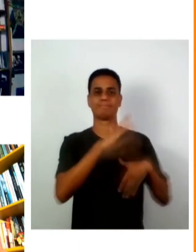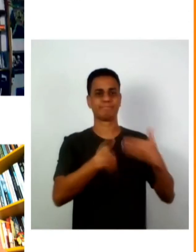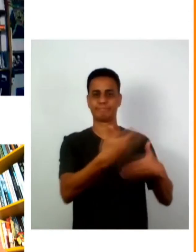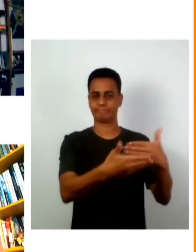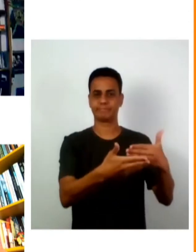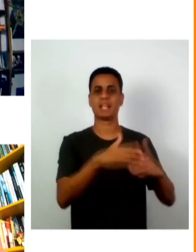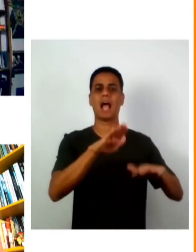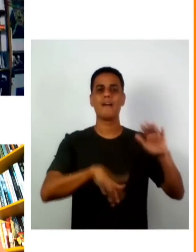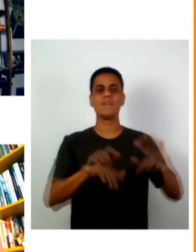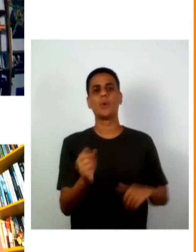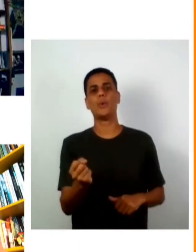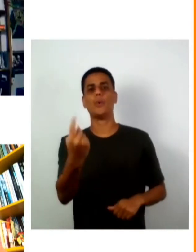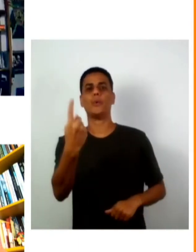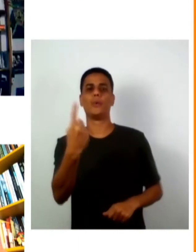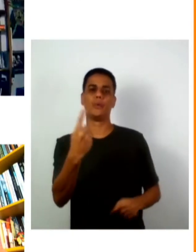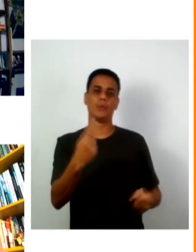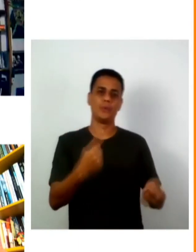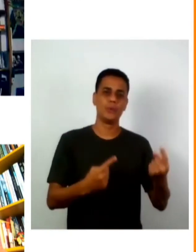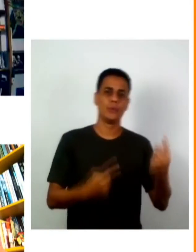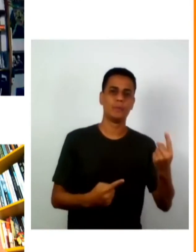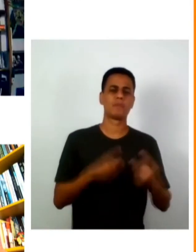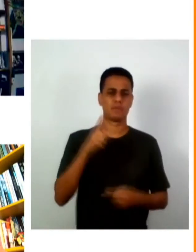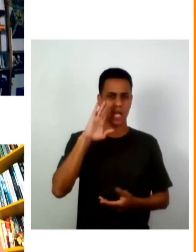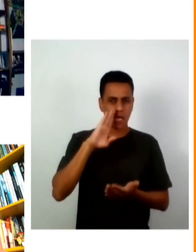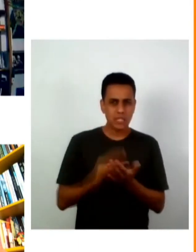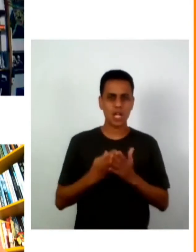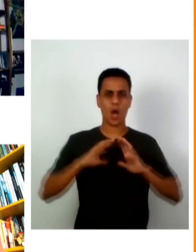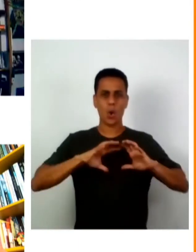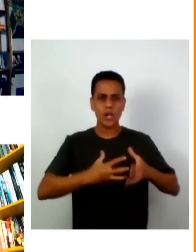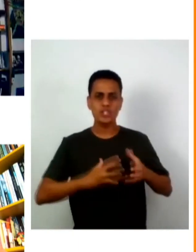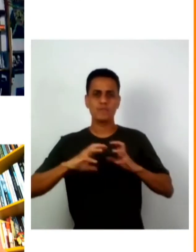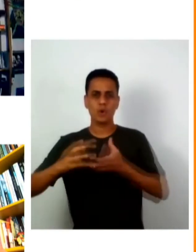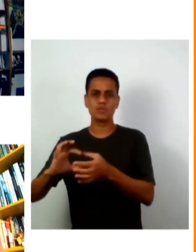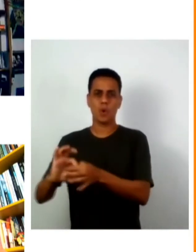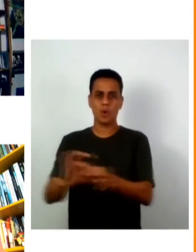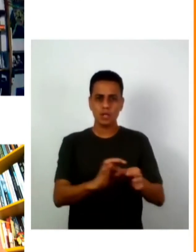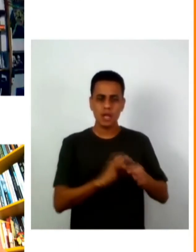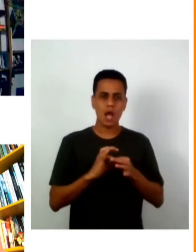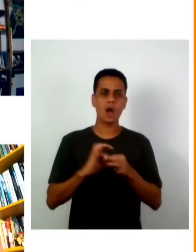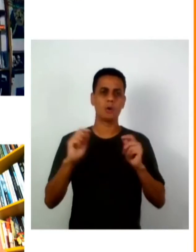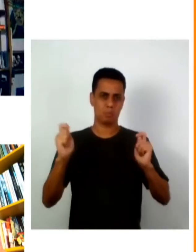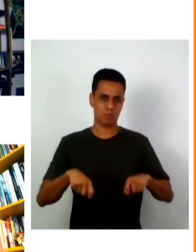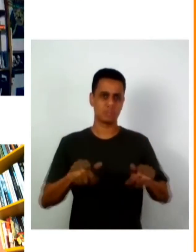isoladas acredita que a união de coletivos seja uma saída para melhorar esse cenário?